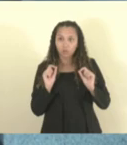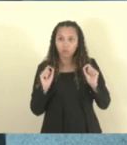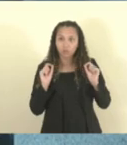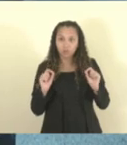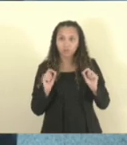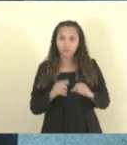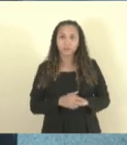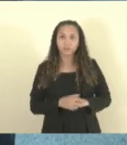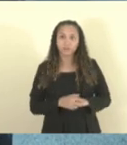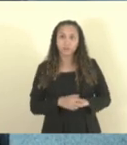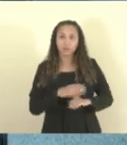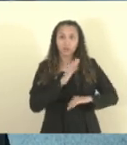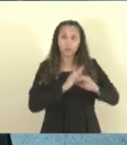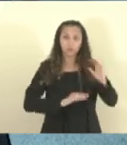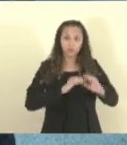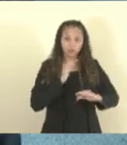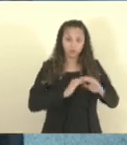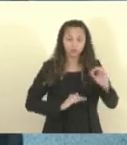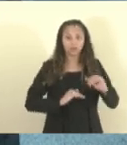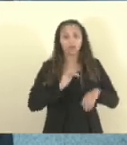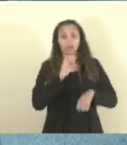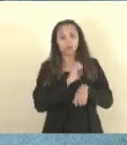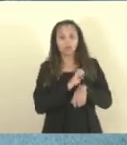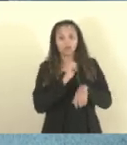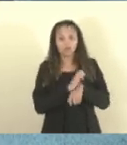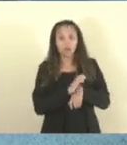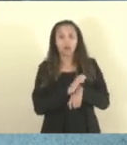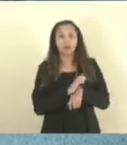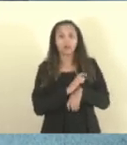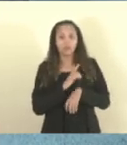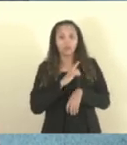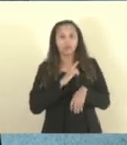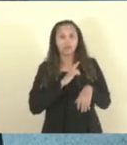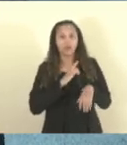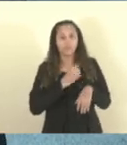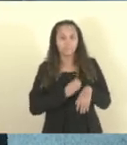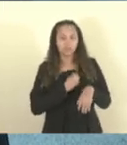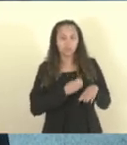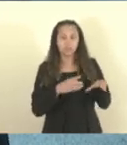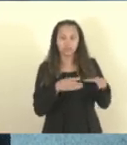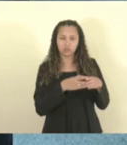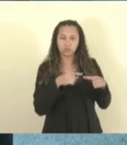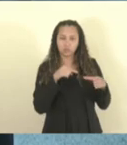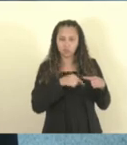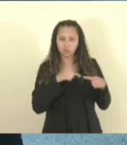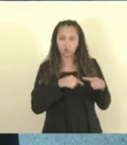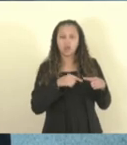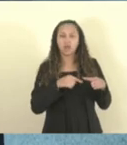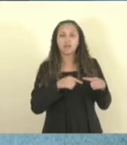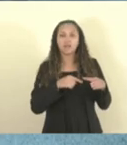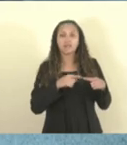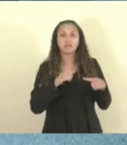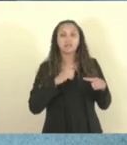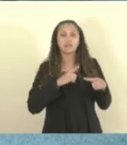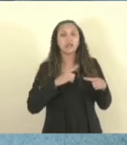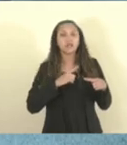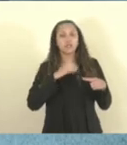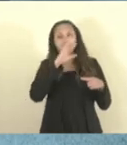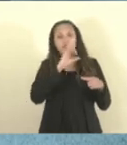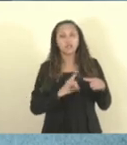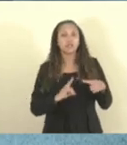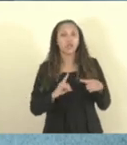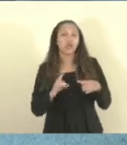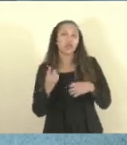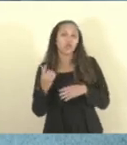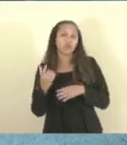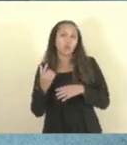profissionais do Estado, que participam dessas comissões, eles fazem jus a uma gratificação,